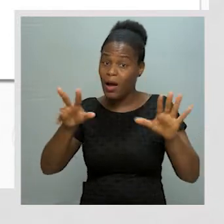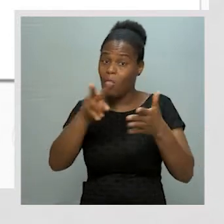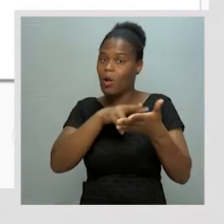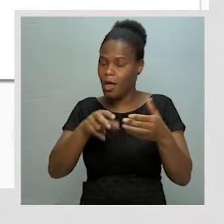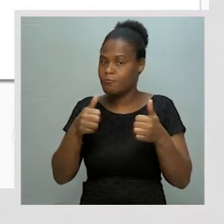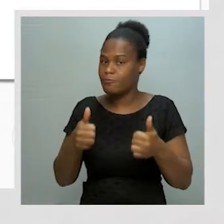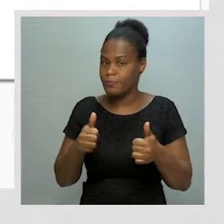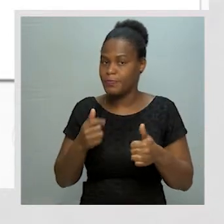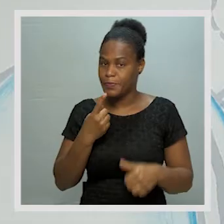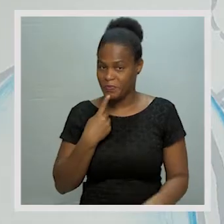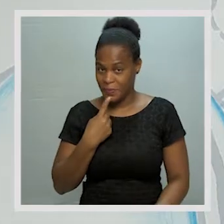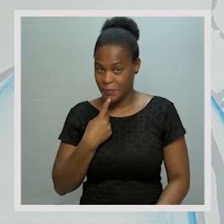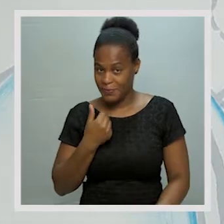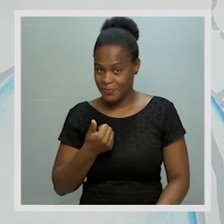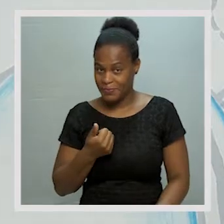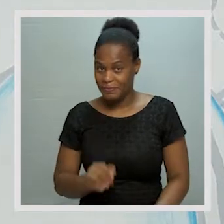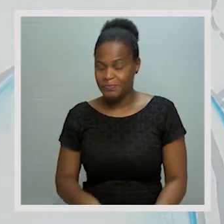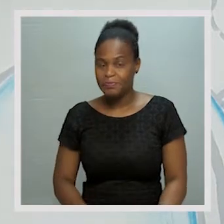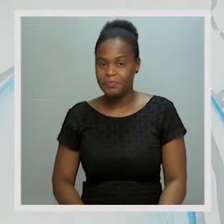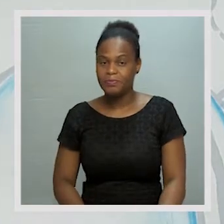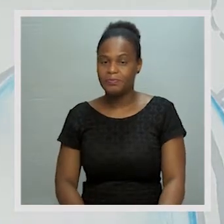iluminado. Entenderam?